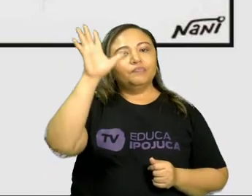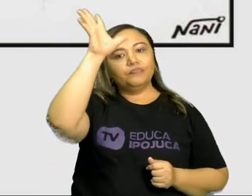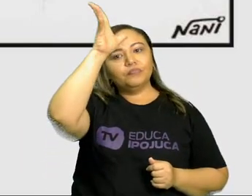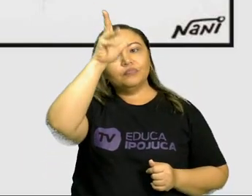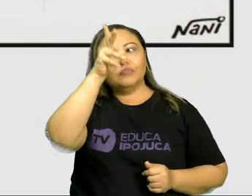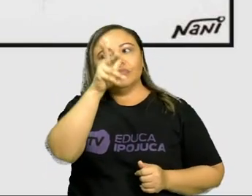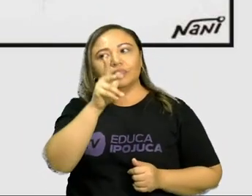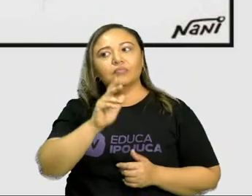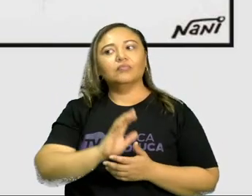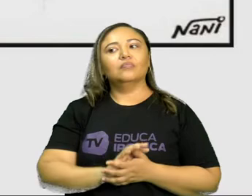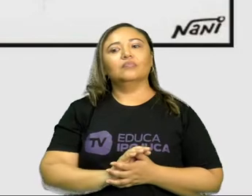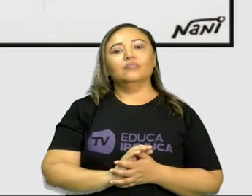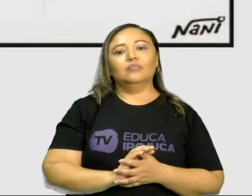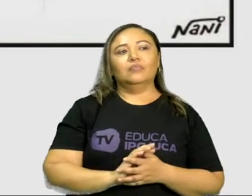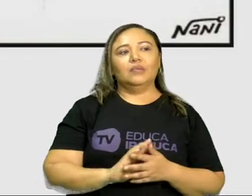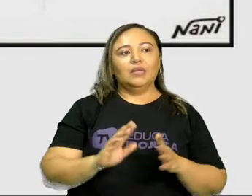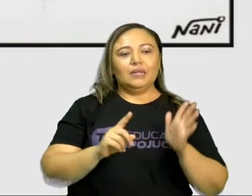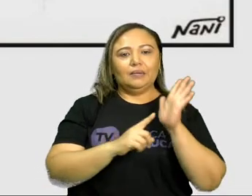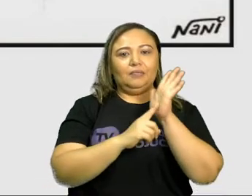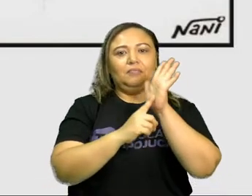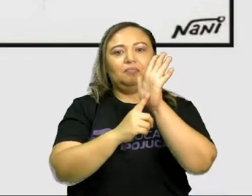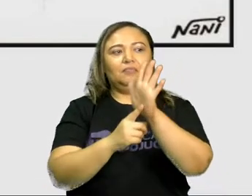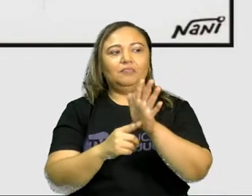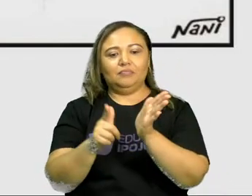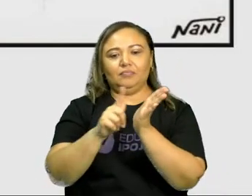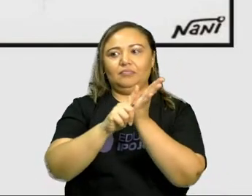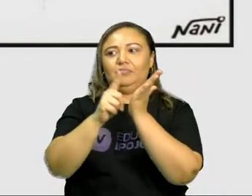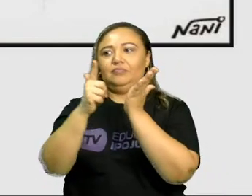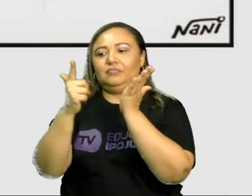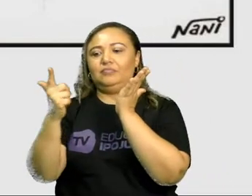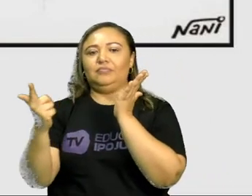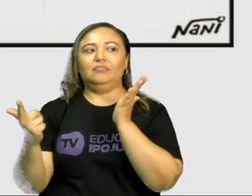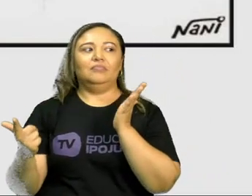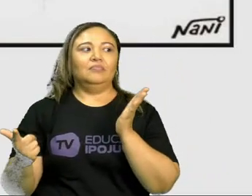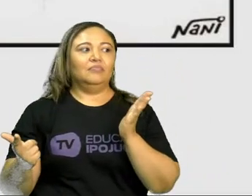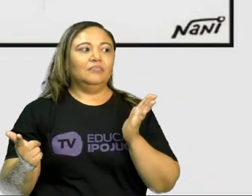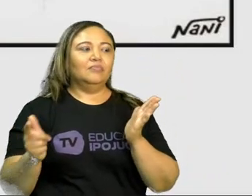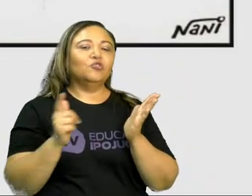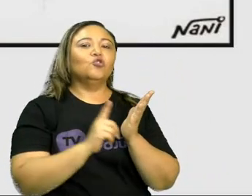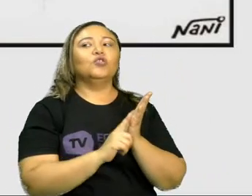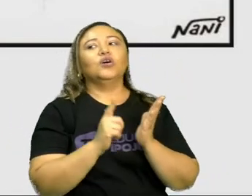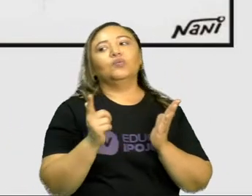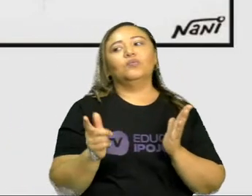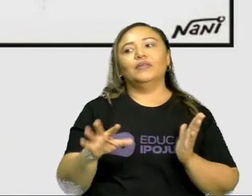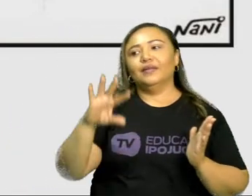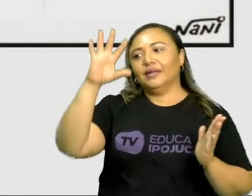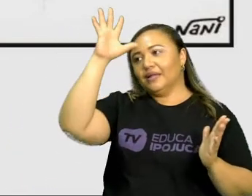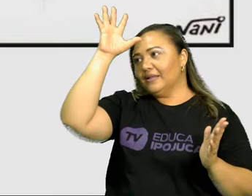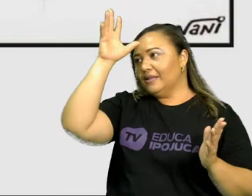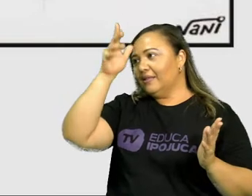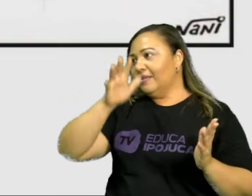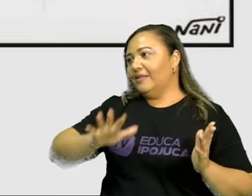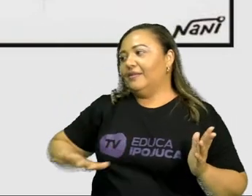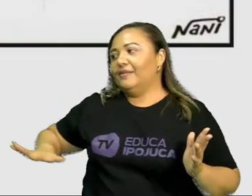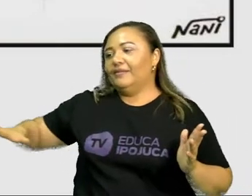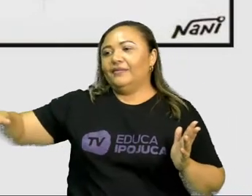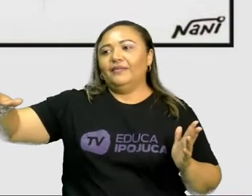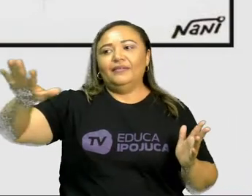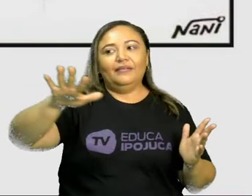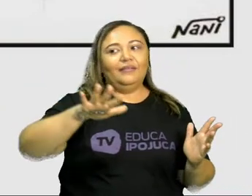que está apresentando um jornal. É o Jornal da Granja. Isso aí são as galinhas